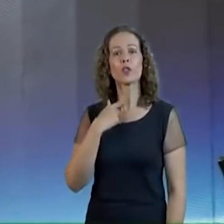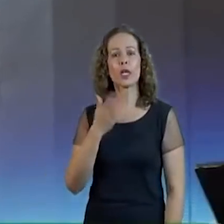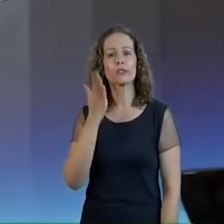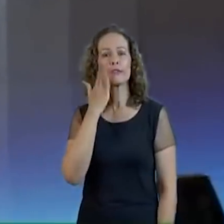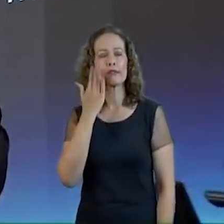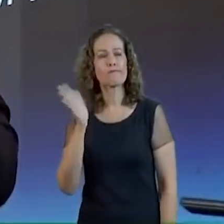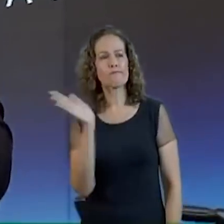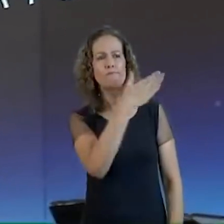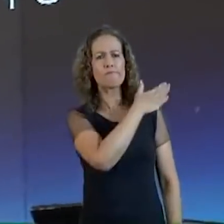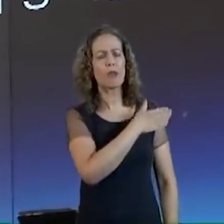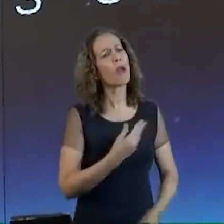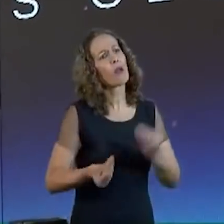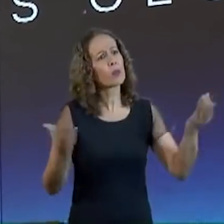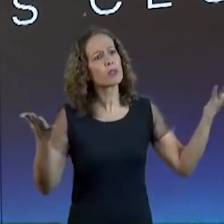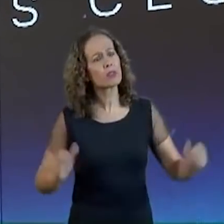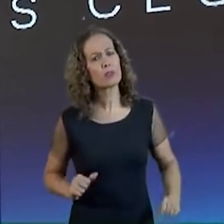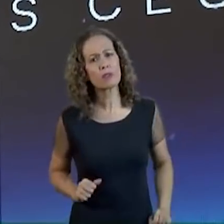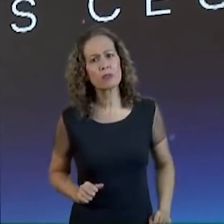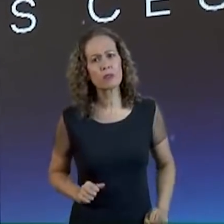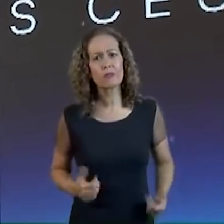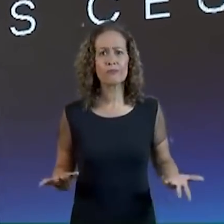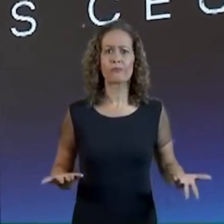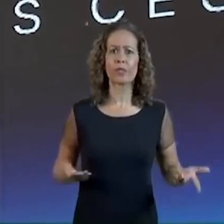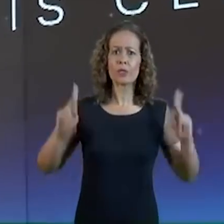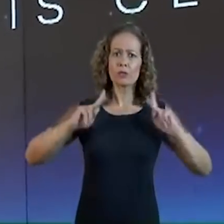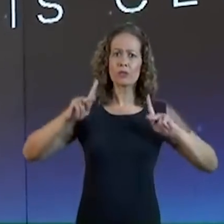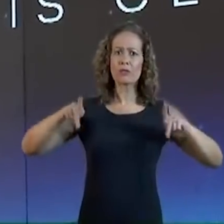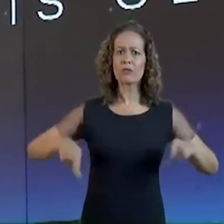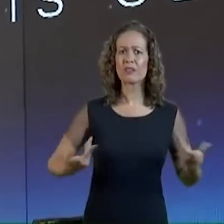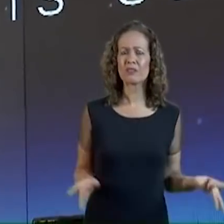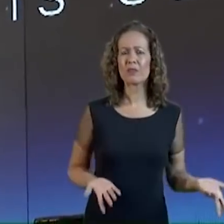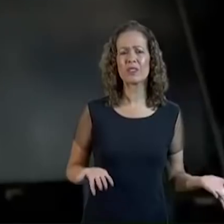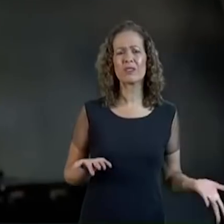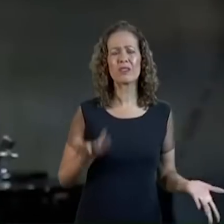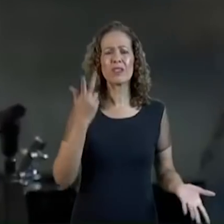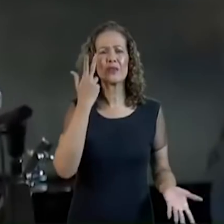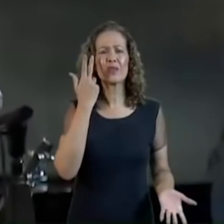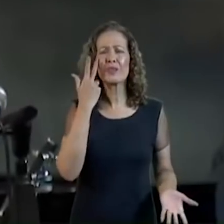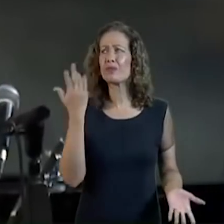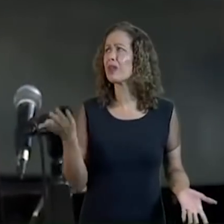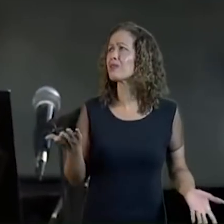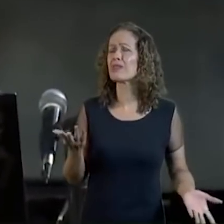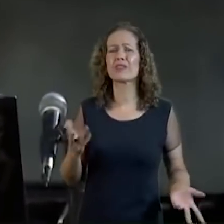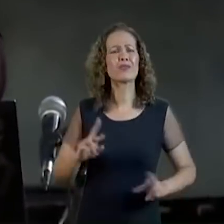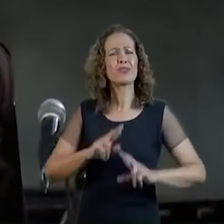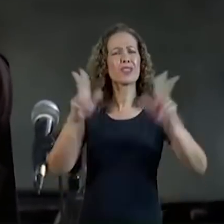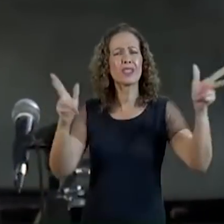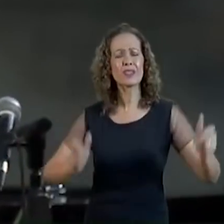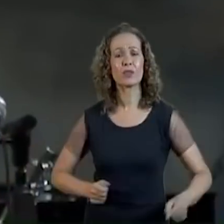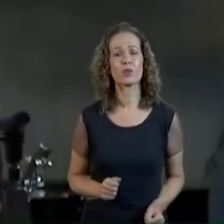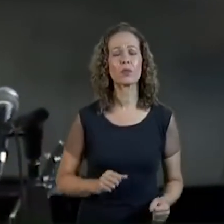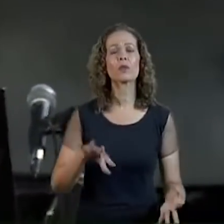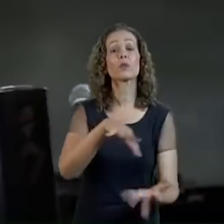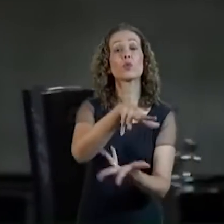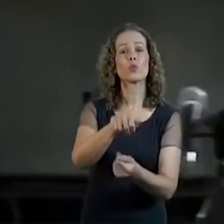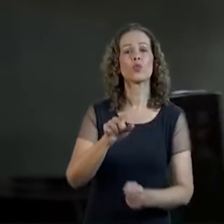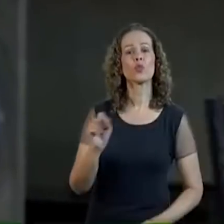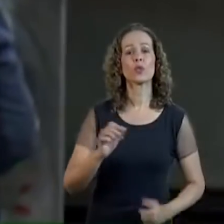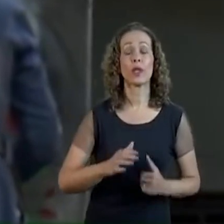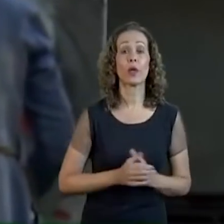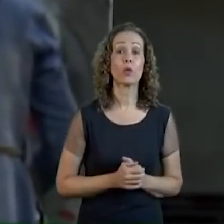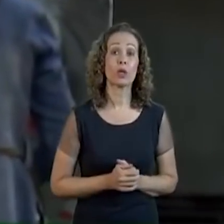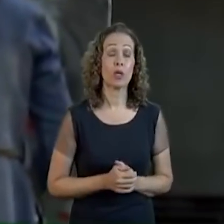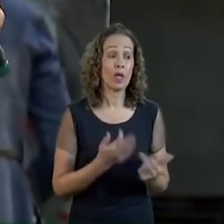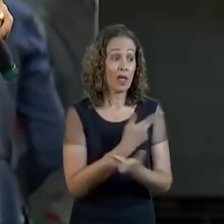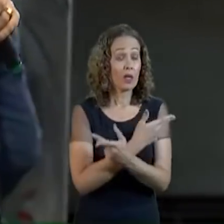Como assim? O ser humano Até o natural Nós estamos deixando de ser Porque o natural do mundo sempre foi A coisa aperta A gente corre para Deus